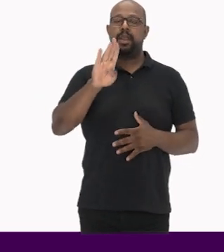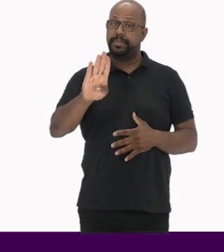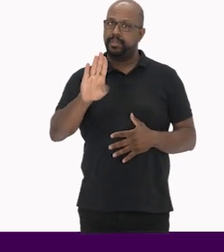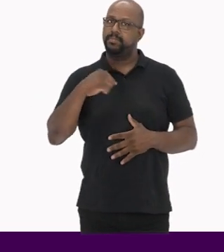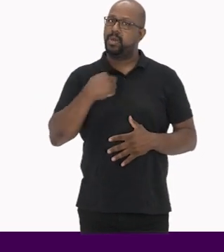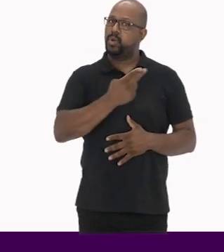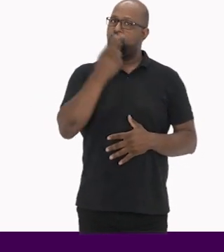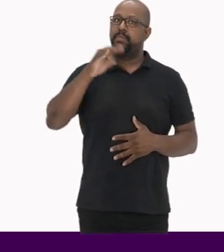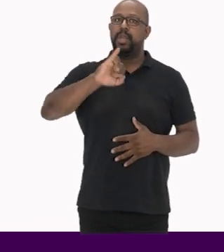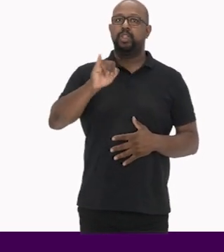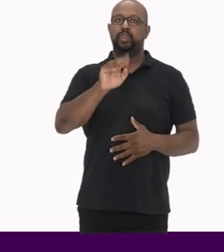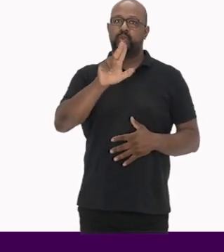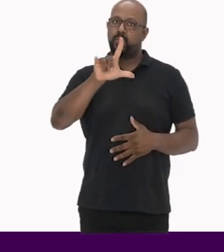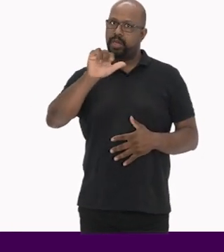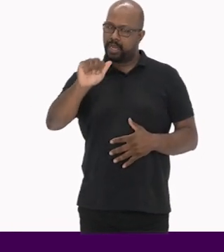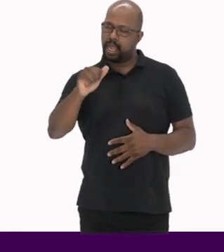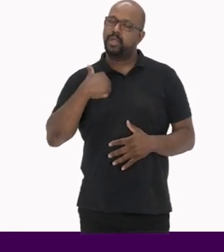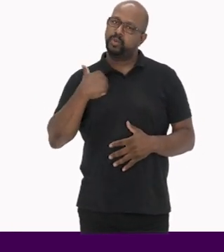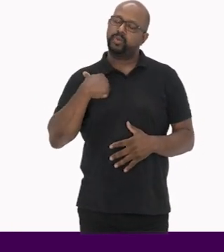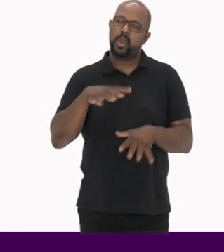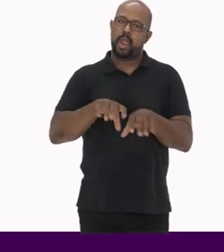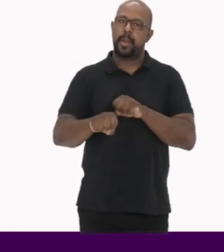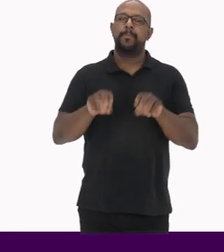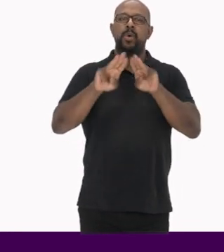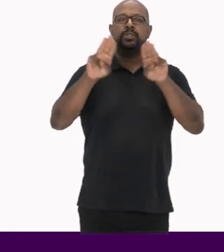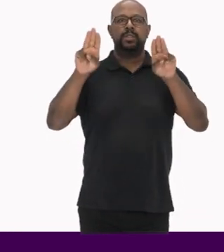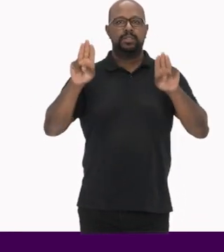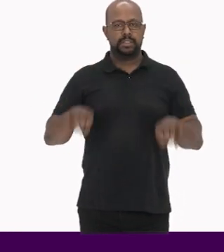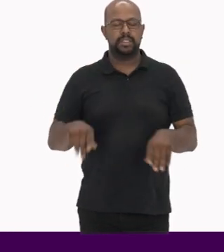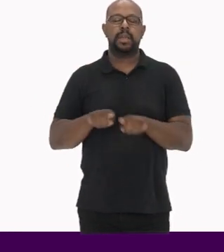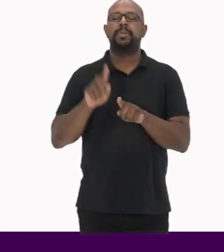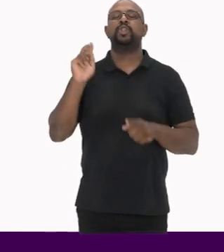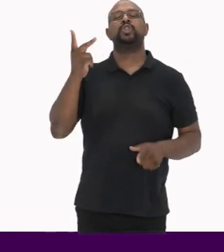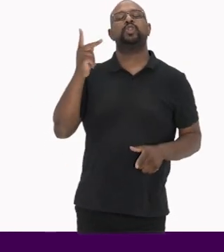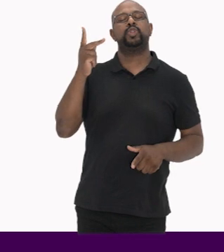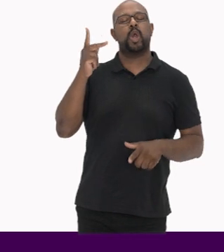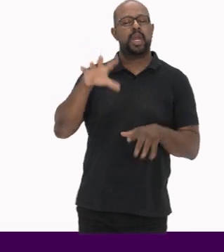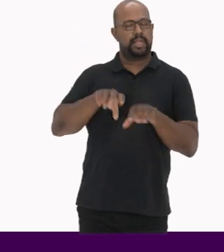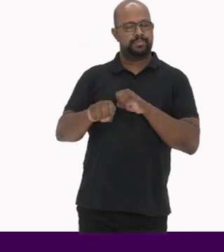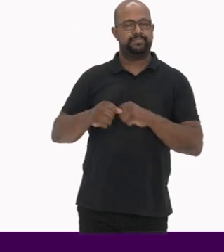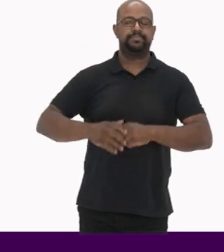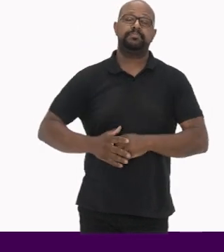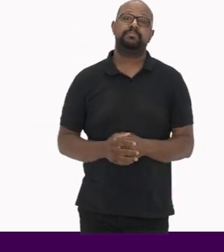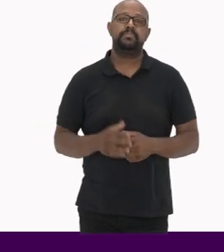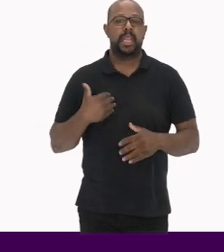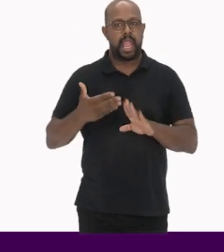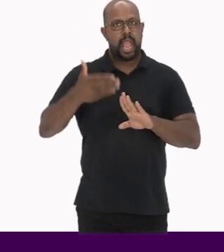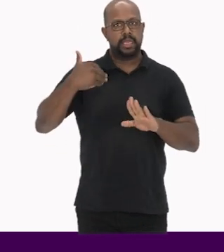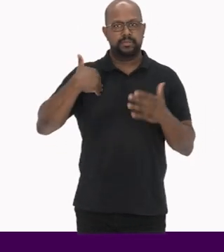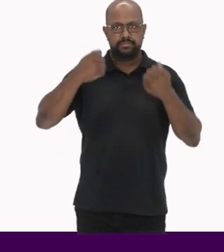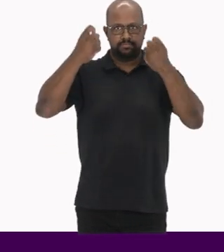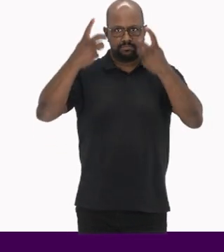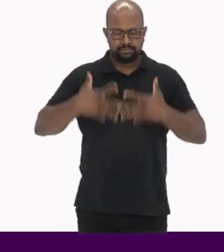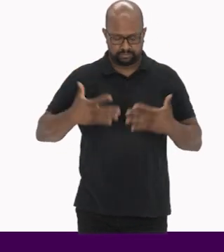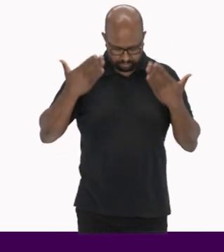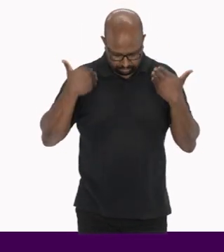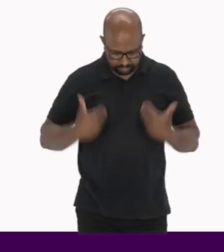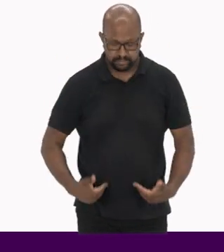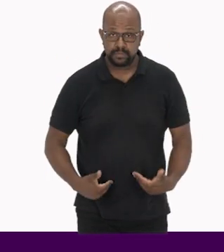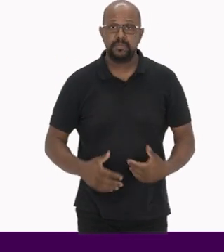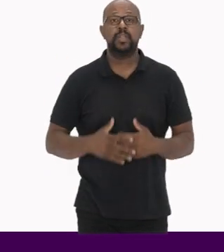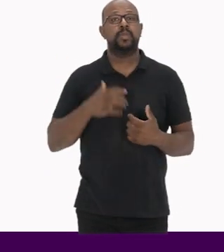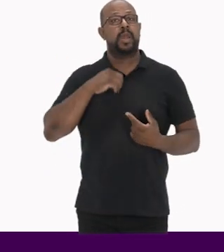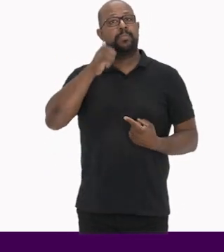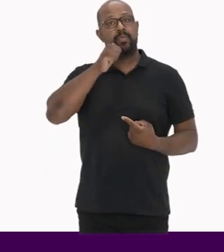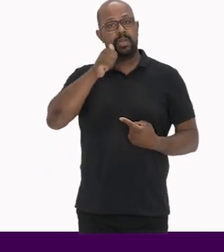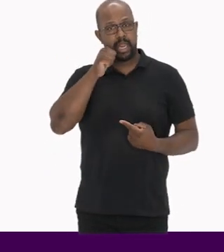Meu nome é Júlia Wagner Pereira, eu sou museóloga e historiadora Antes de começarmos, vou fazer minha audiodescrição